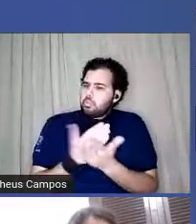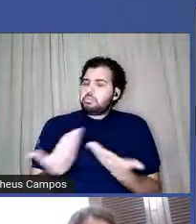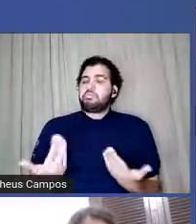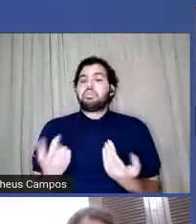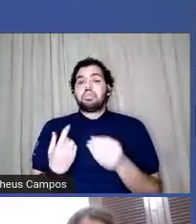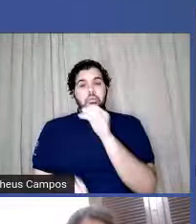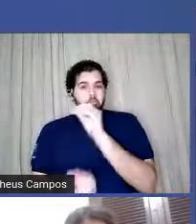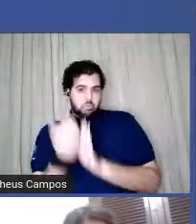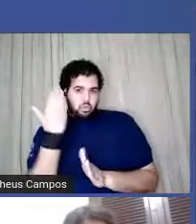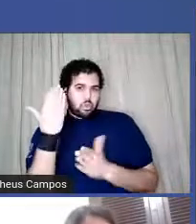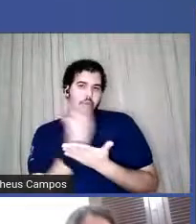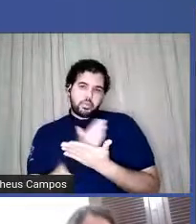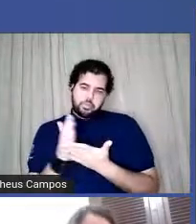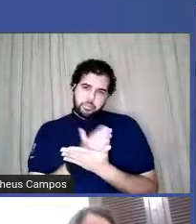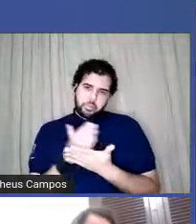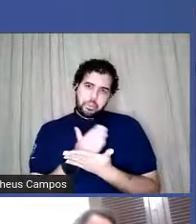livro